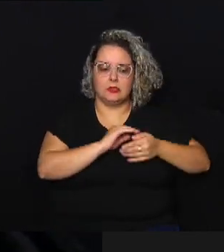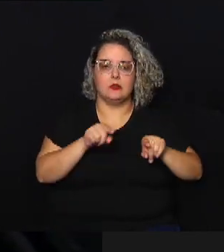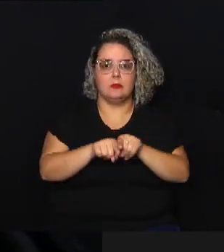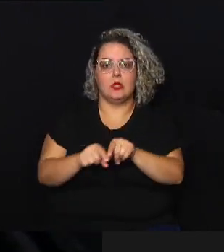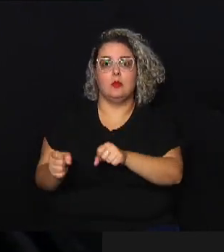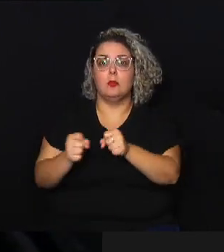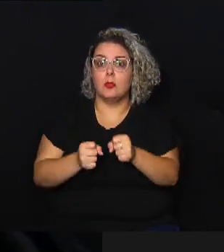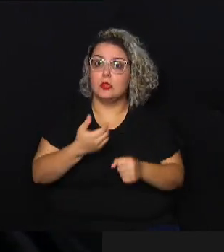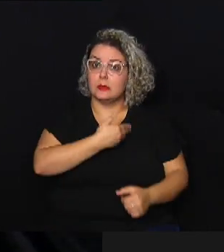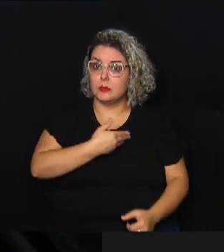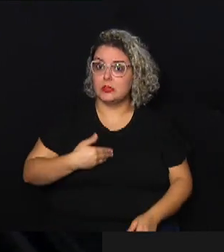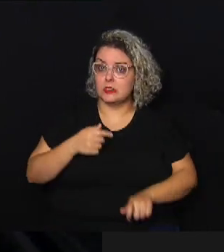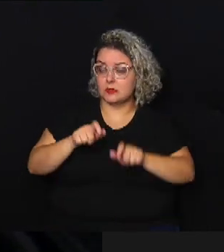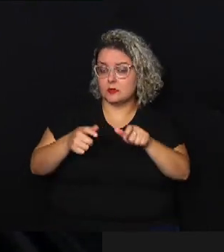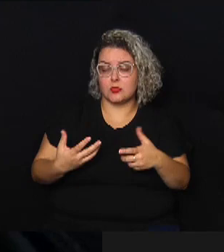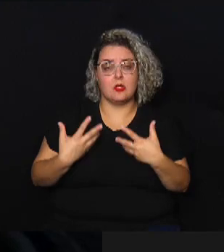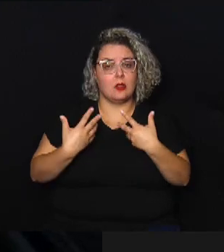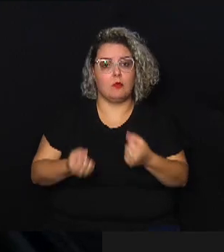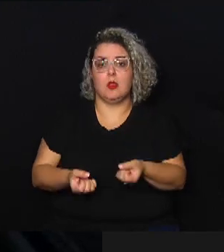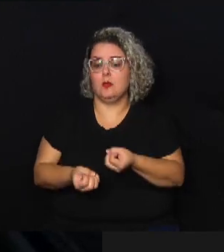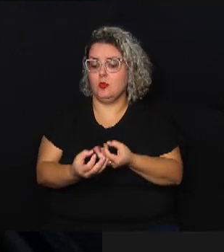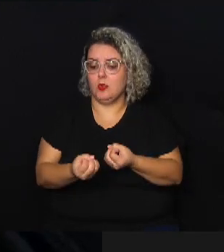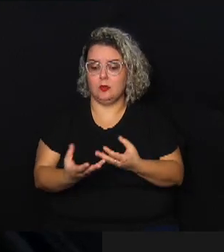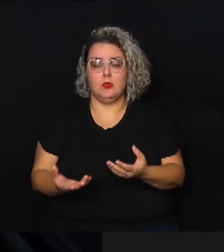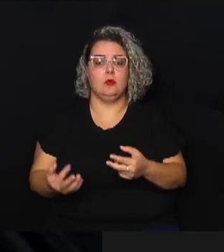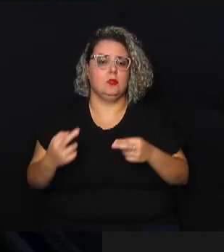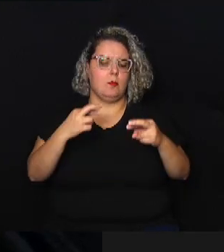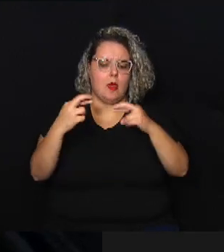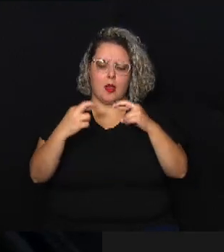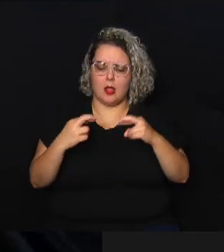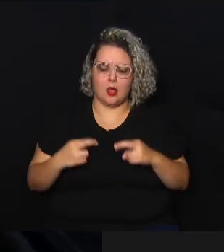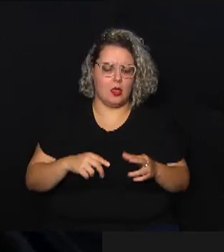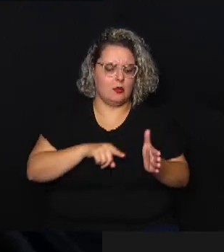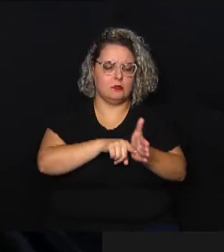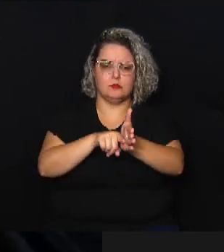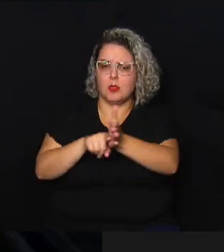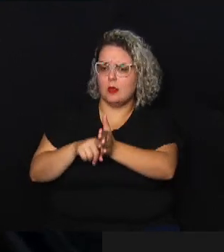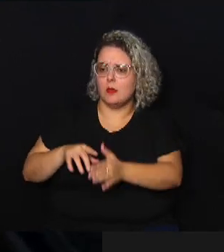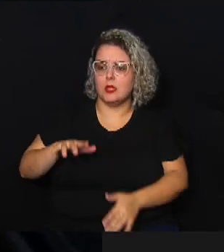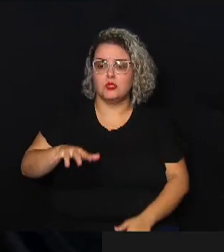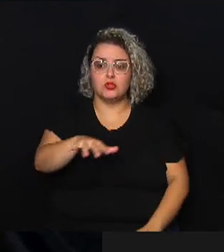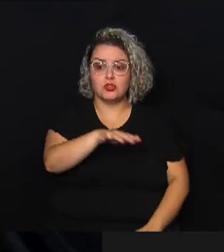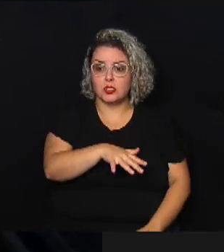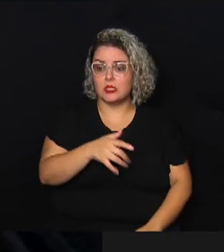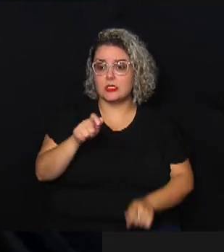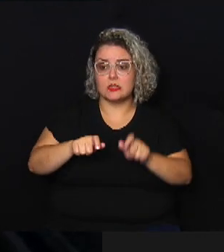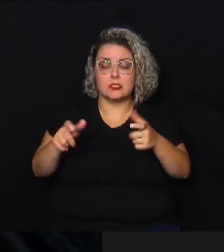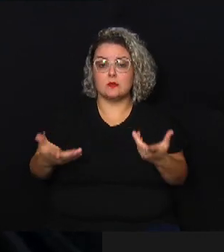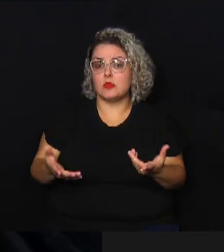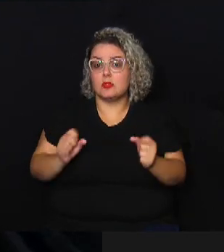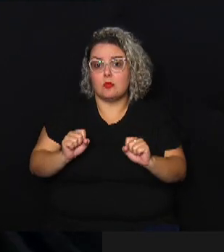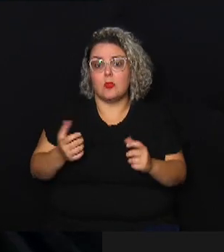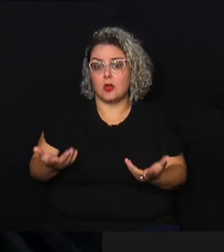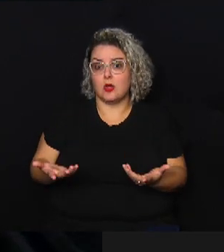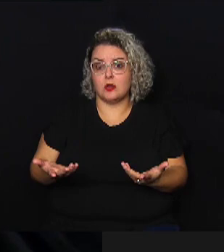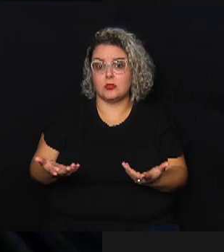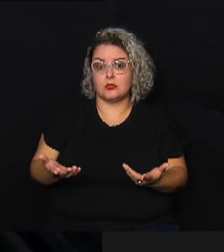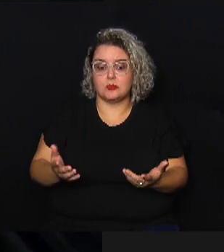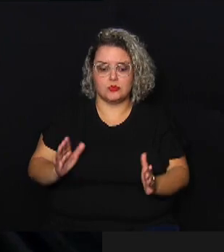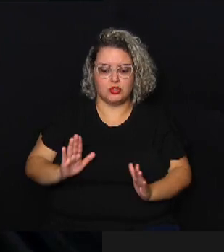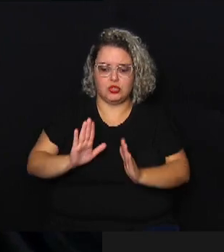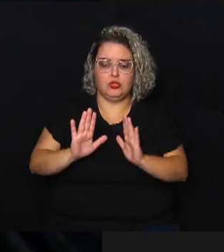dessas pessoas receberem as informações fazermos levantamento de áreas onde essas pessoas possam de repente diante de um evento